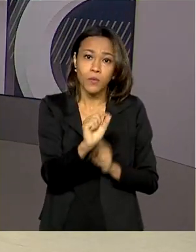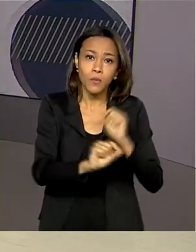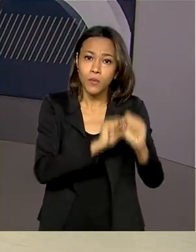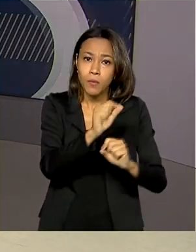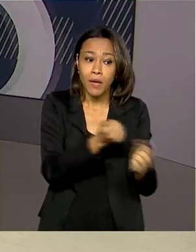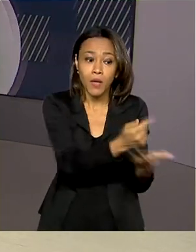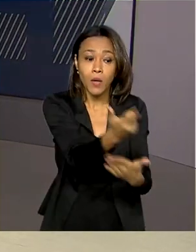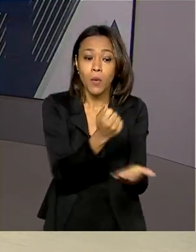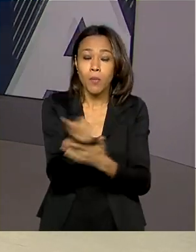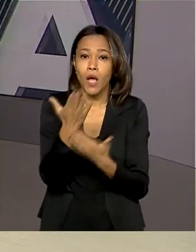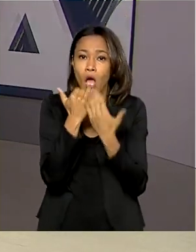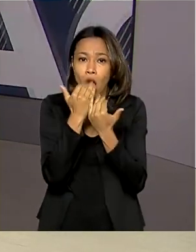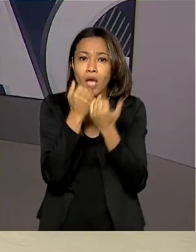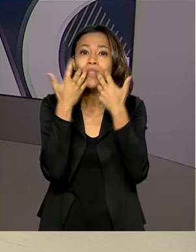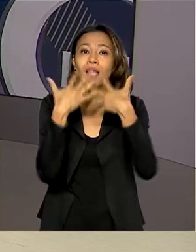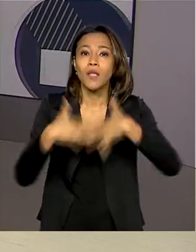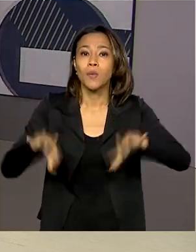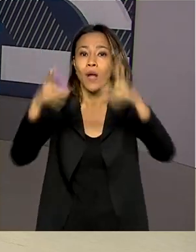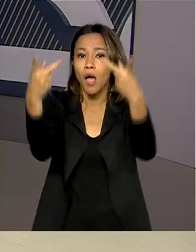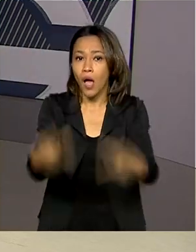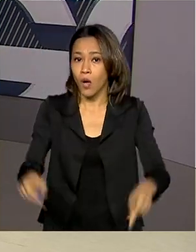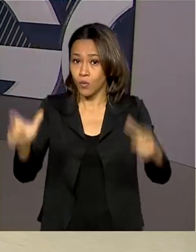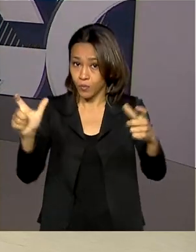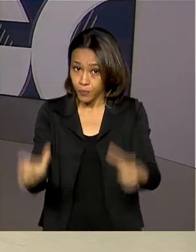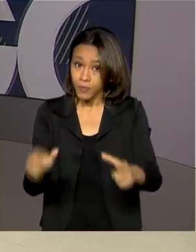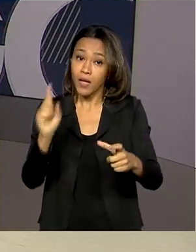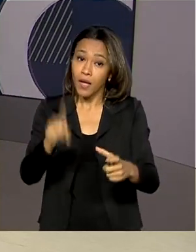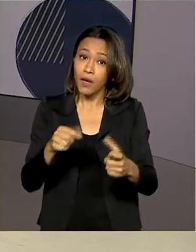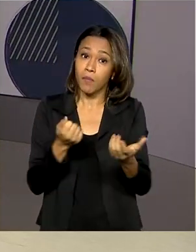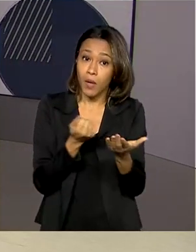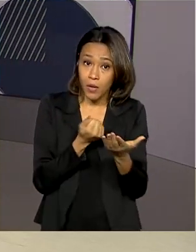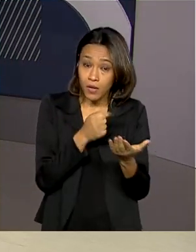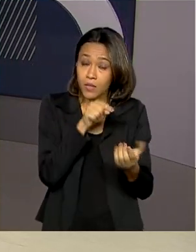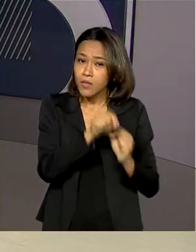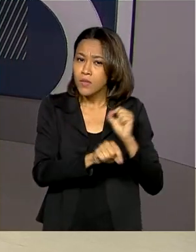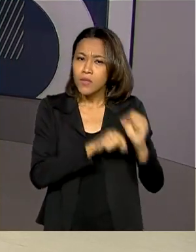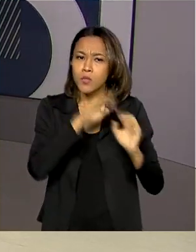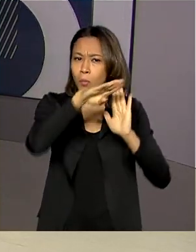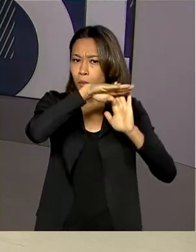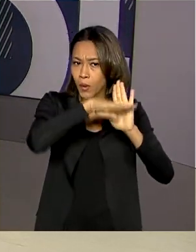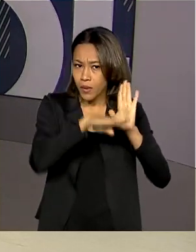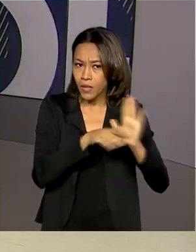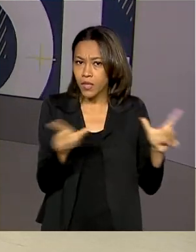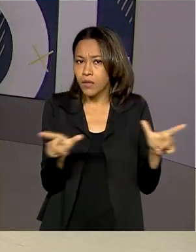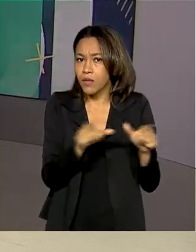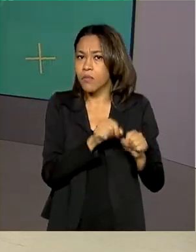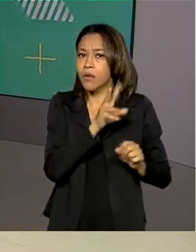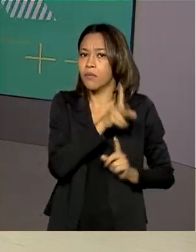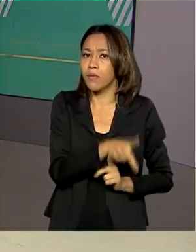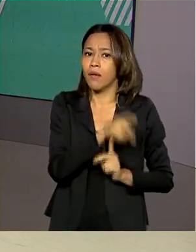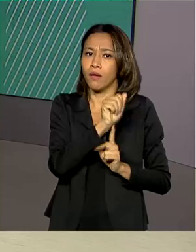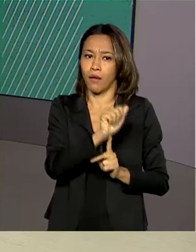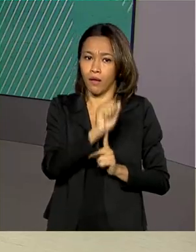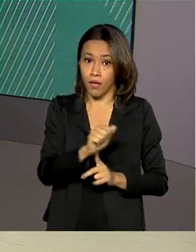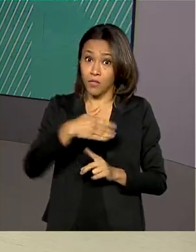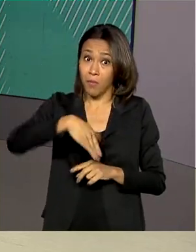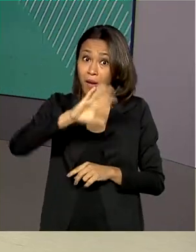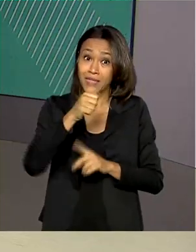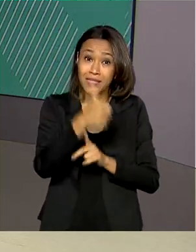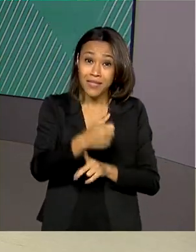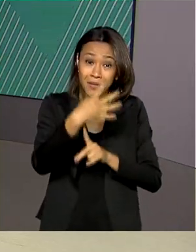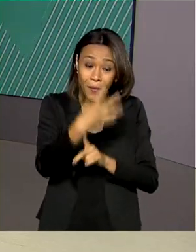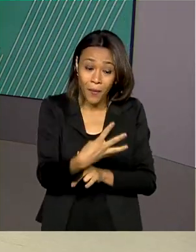típicos da região serão feitos pela modalidade compra institucional do Programa de Aquisição de Alimentos. São mais de